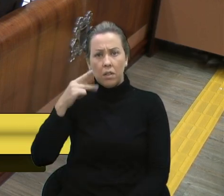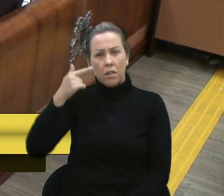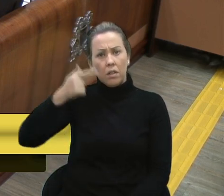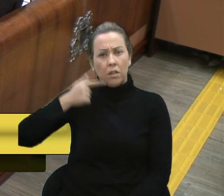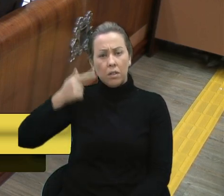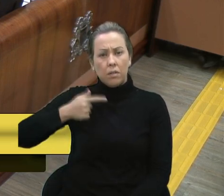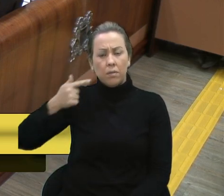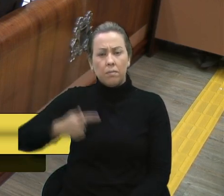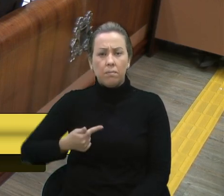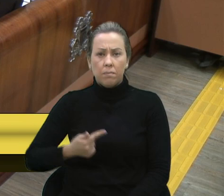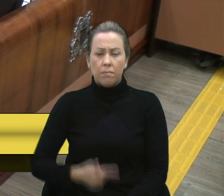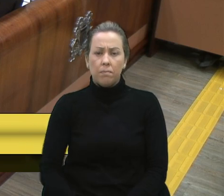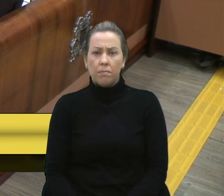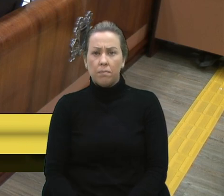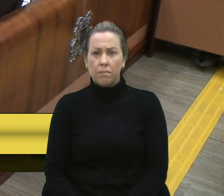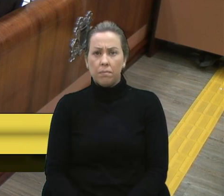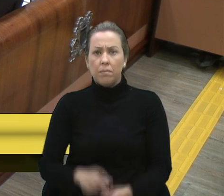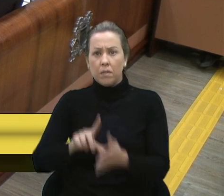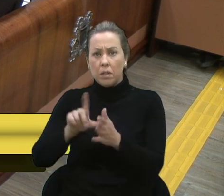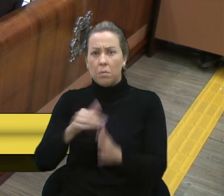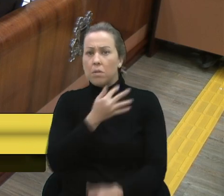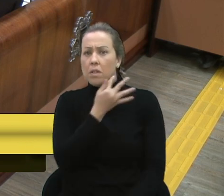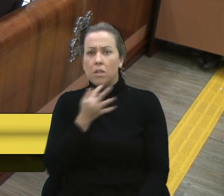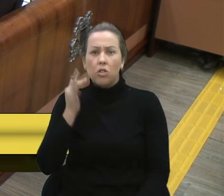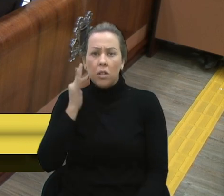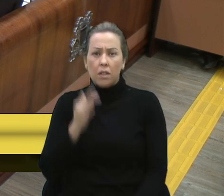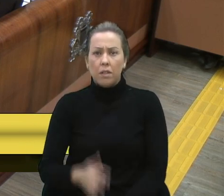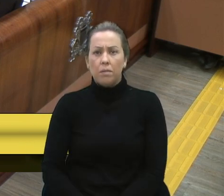Gladys Prisso, em seguida a vereadora Tatiana.